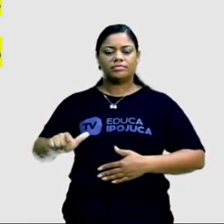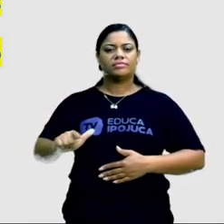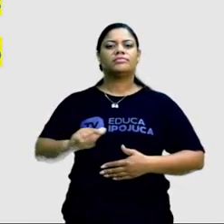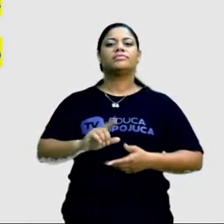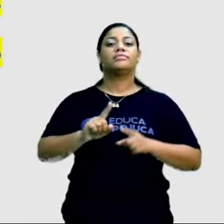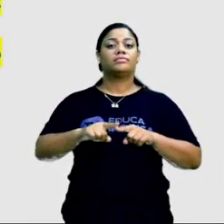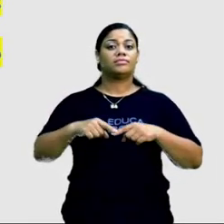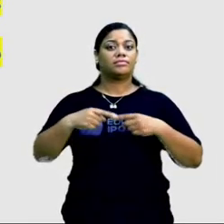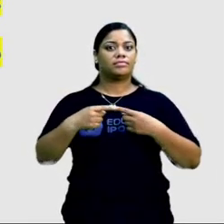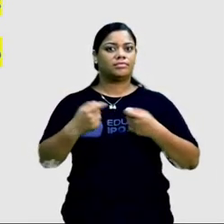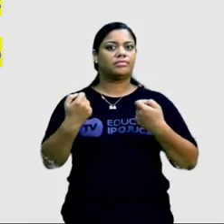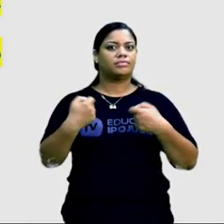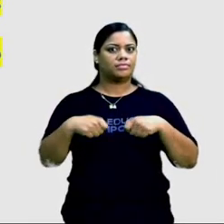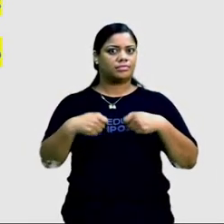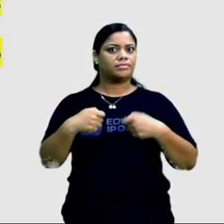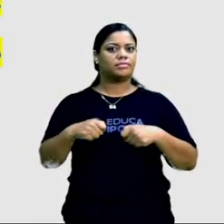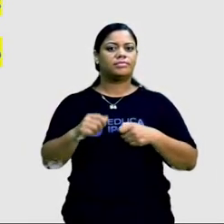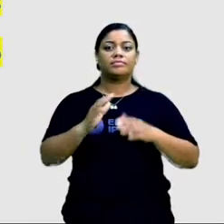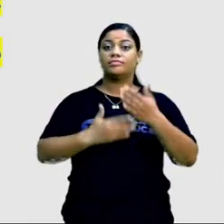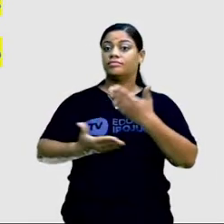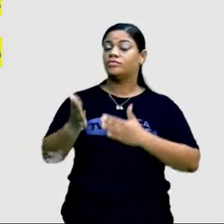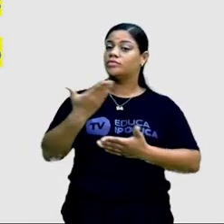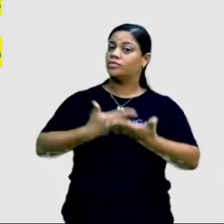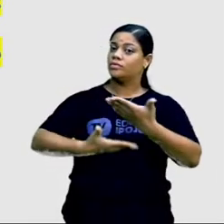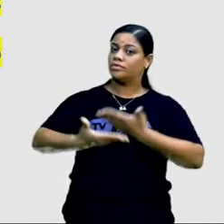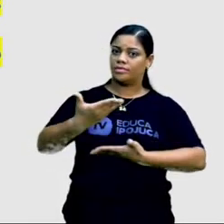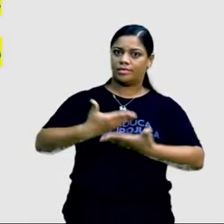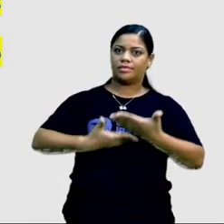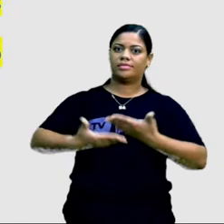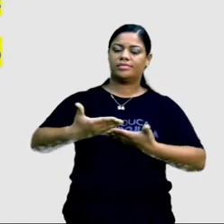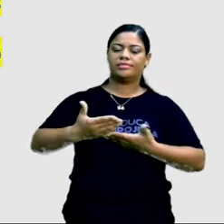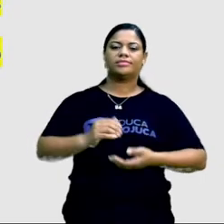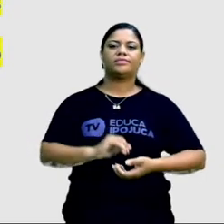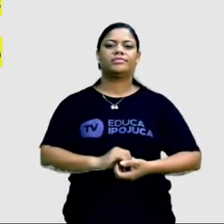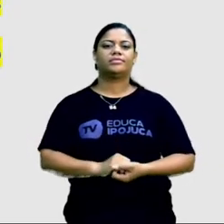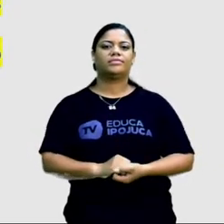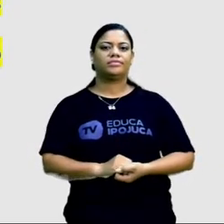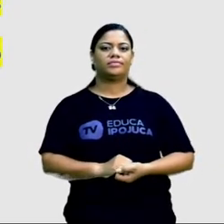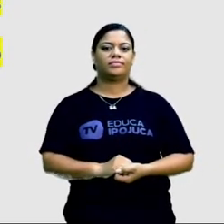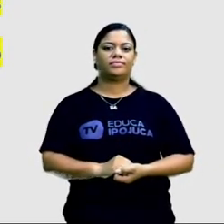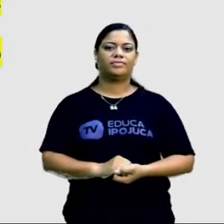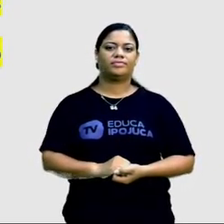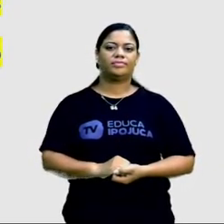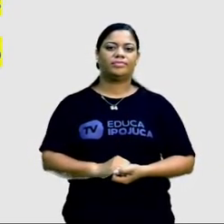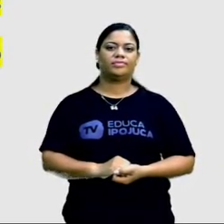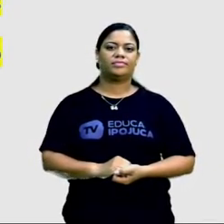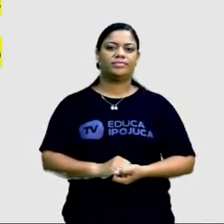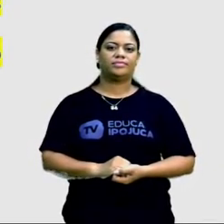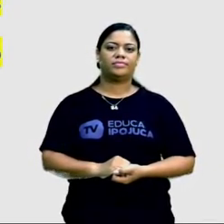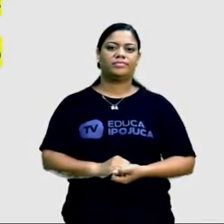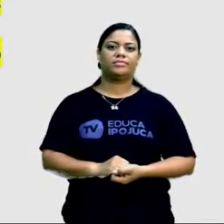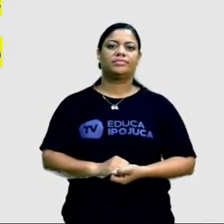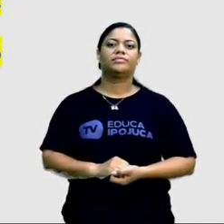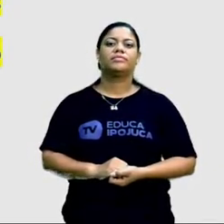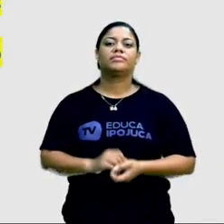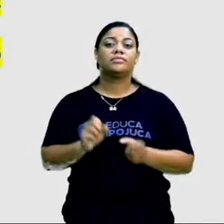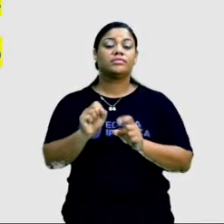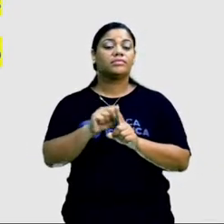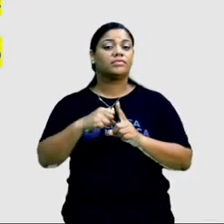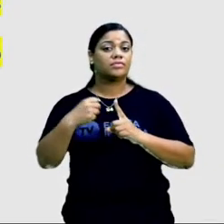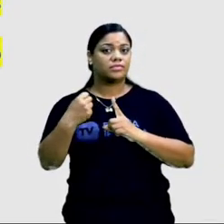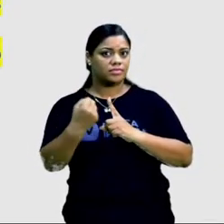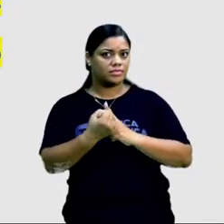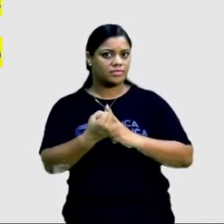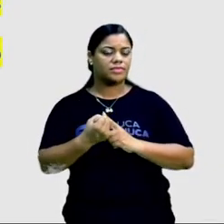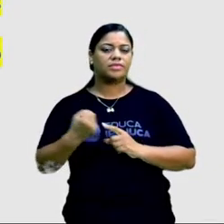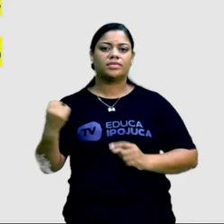não é possível negligenciar o estresse. Aponta Katz. O suporte social é uma questão